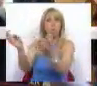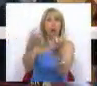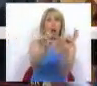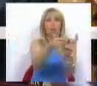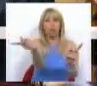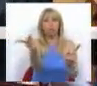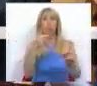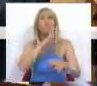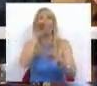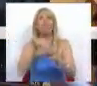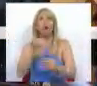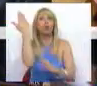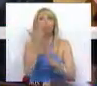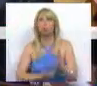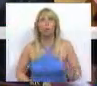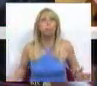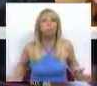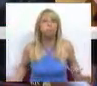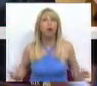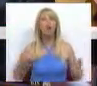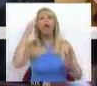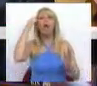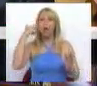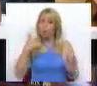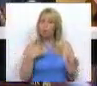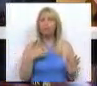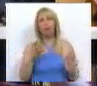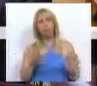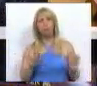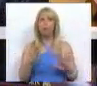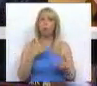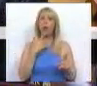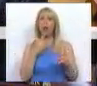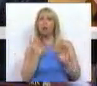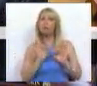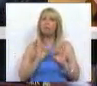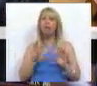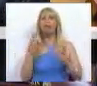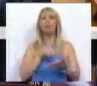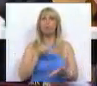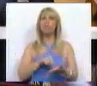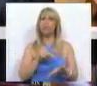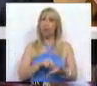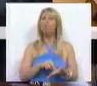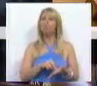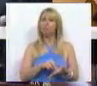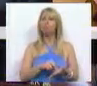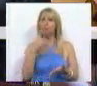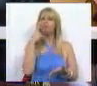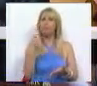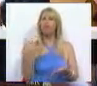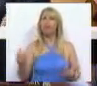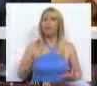Sei que se aproximaram da posição que nós temos defendido. Saúdei isso. Mas a verdade é que,